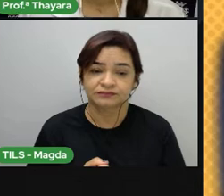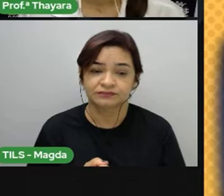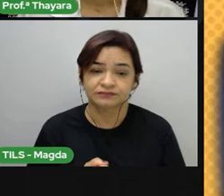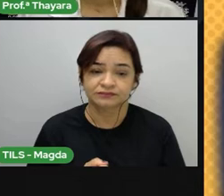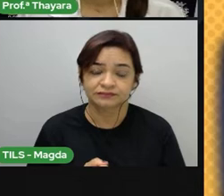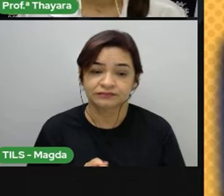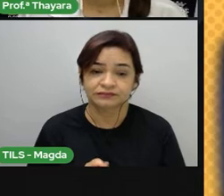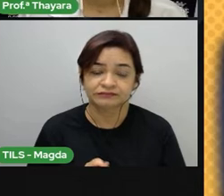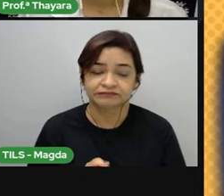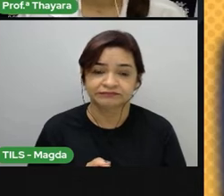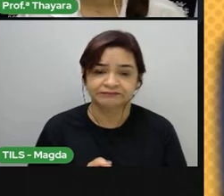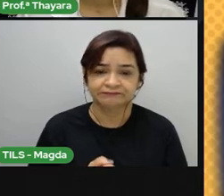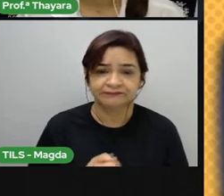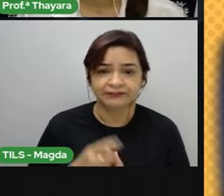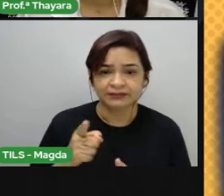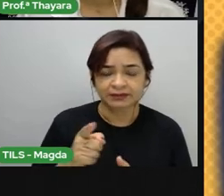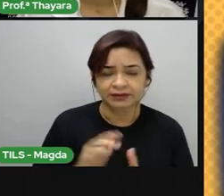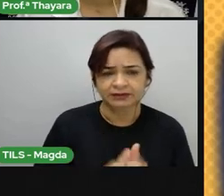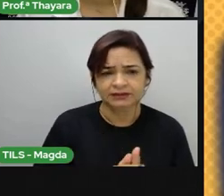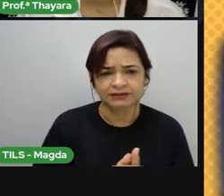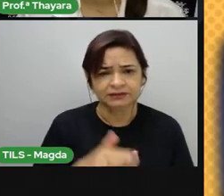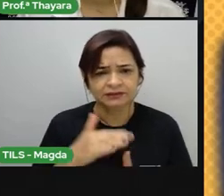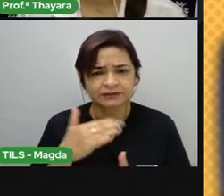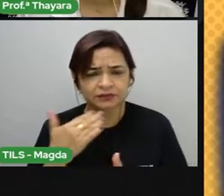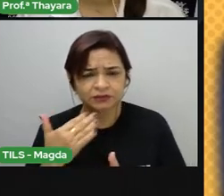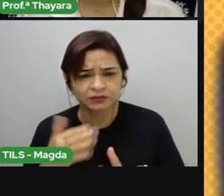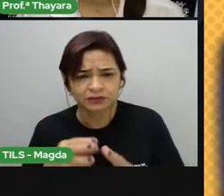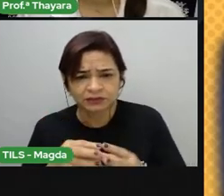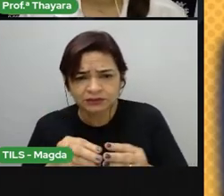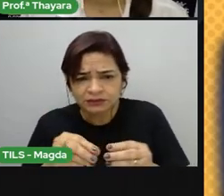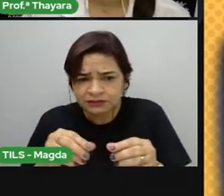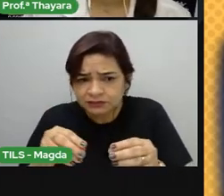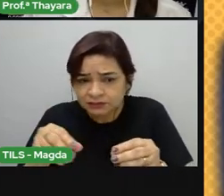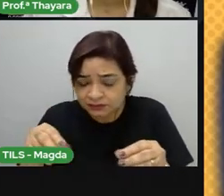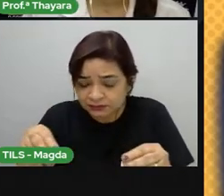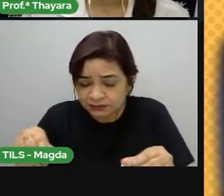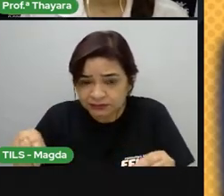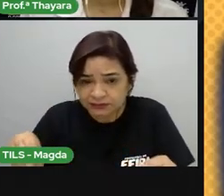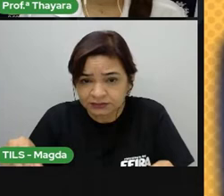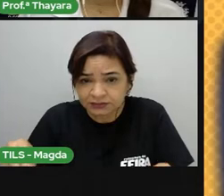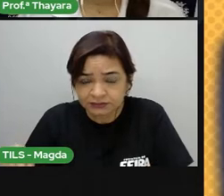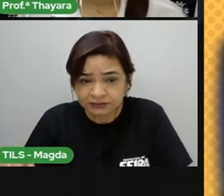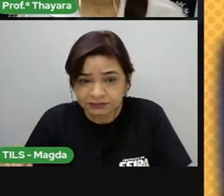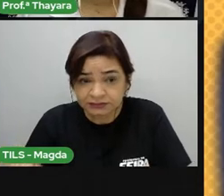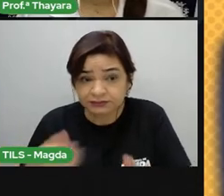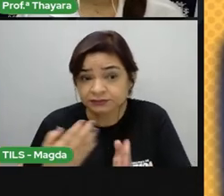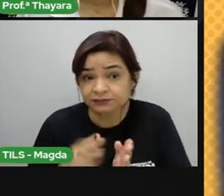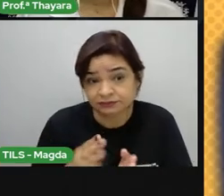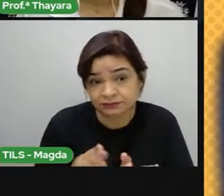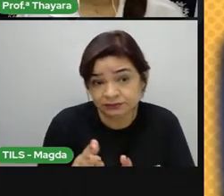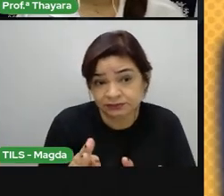Assim que morrem, os organismos desaparecem naturalmente pela ação de fungos e bactérias.